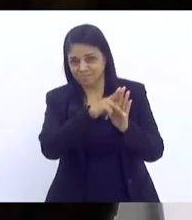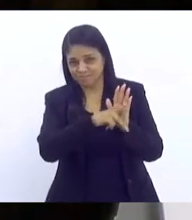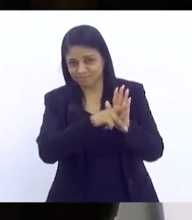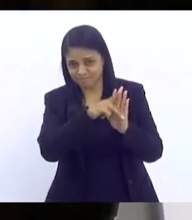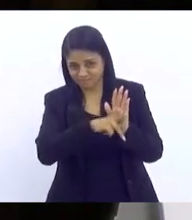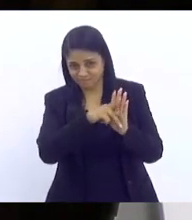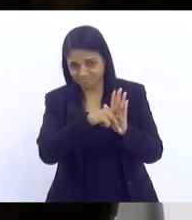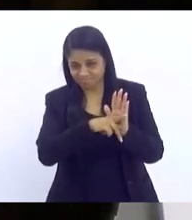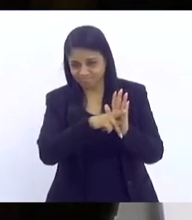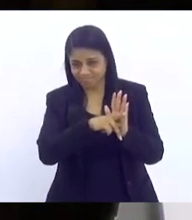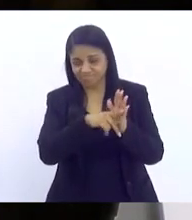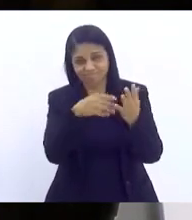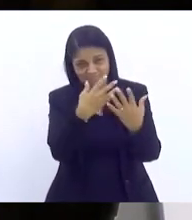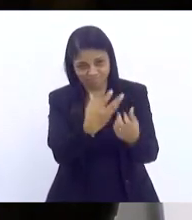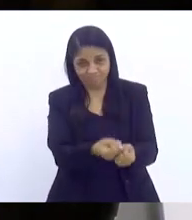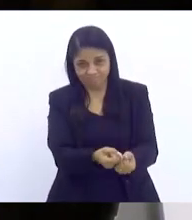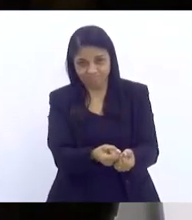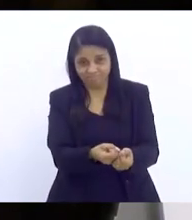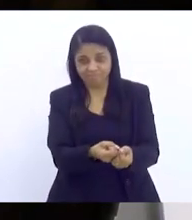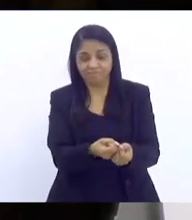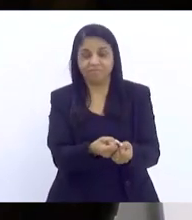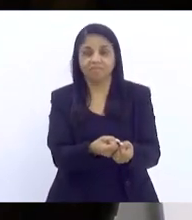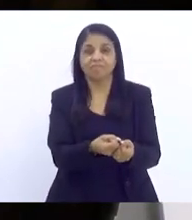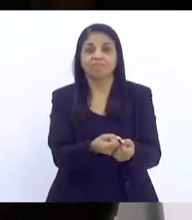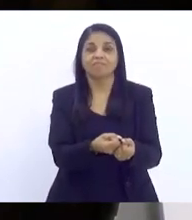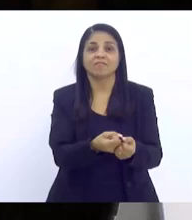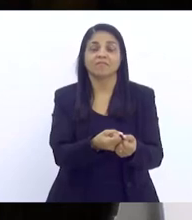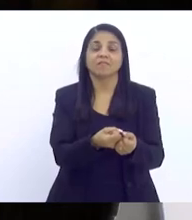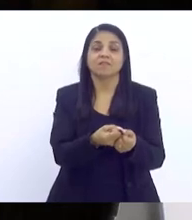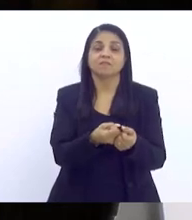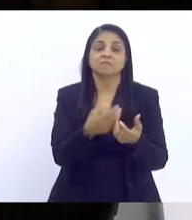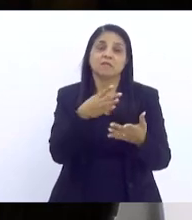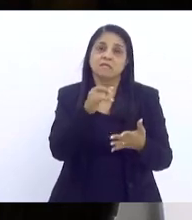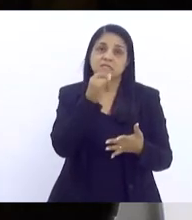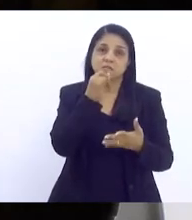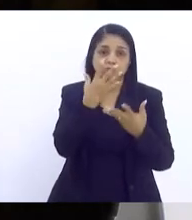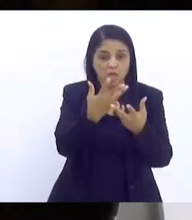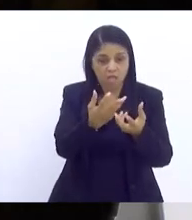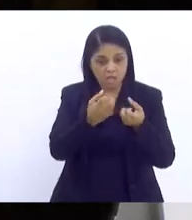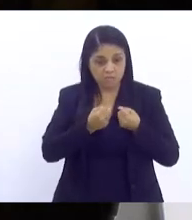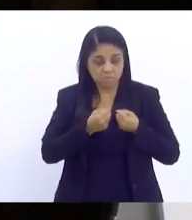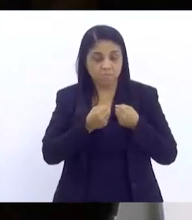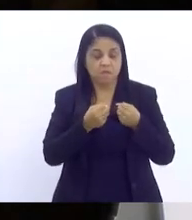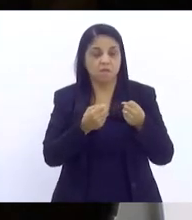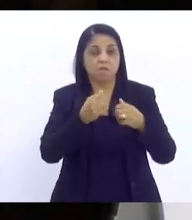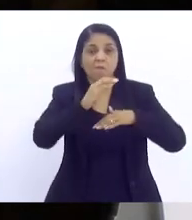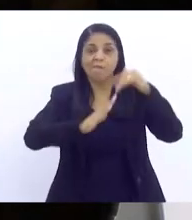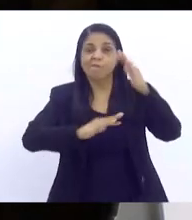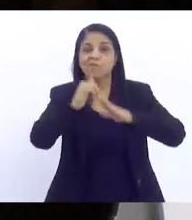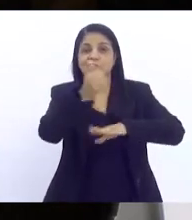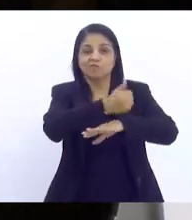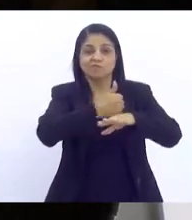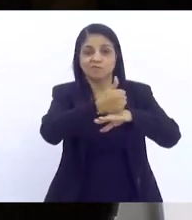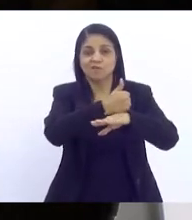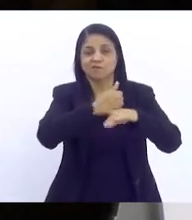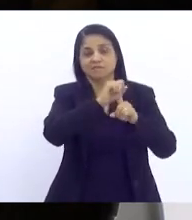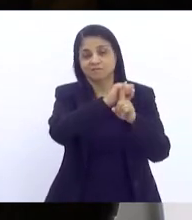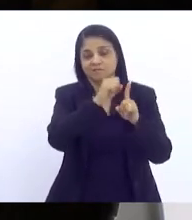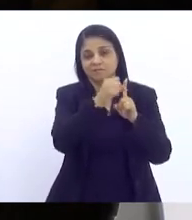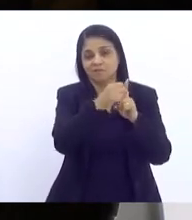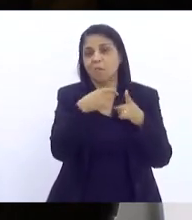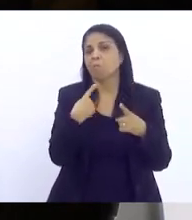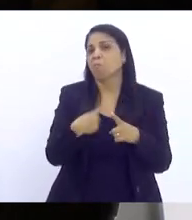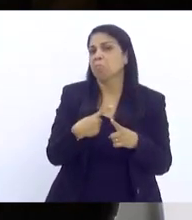resistência nesse projeto do Estado de algumas escolas em receber, por exemplo, assistentes sociais. Por que que é essa